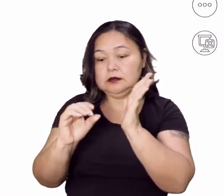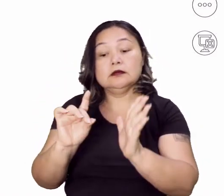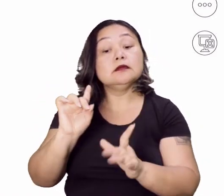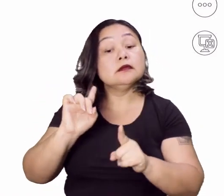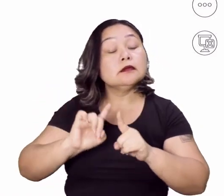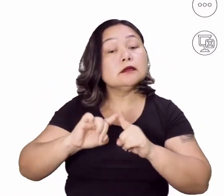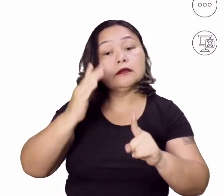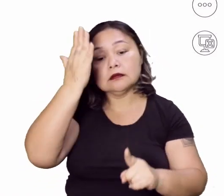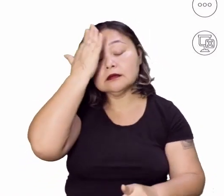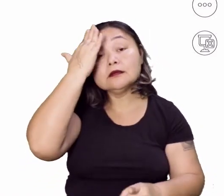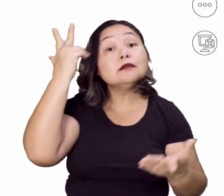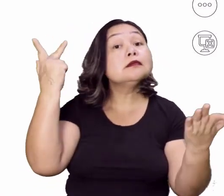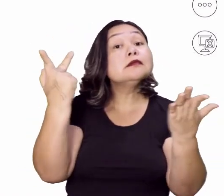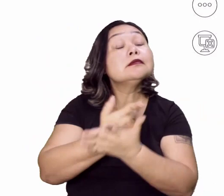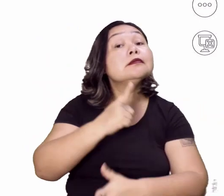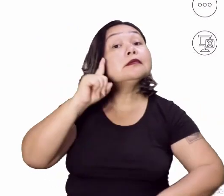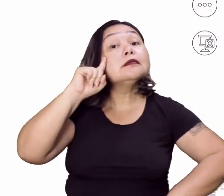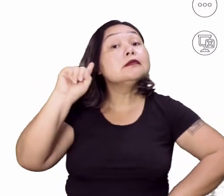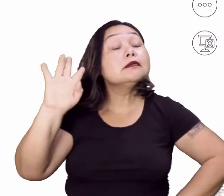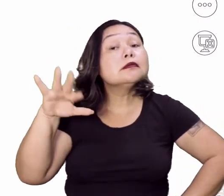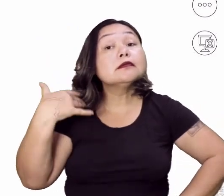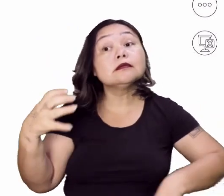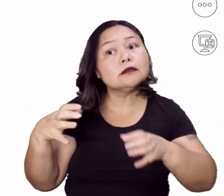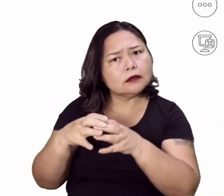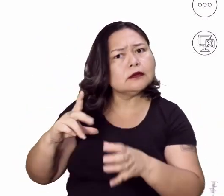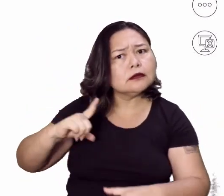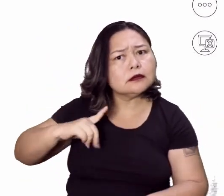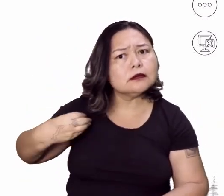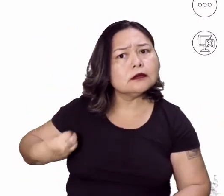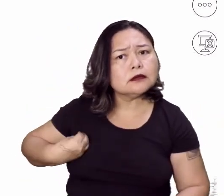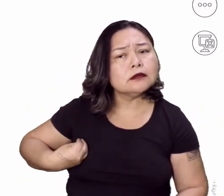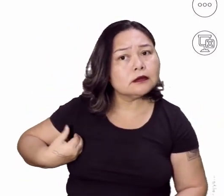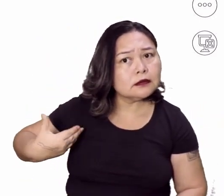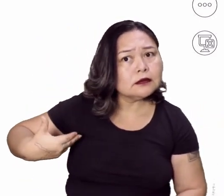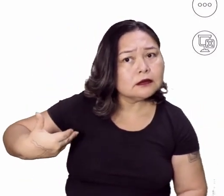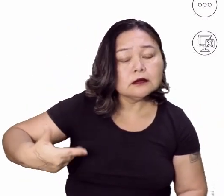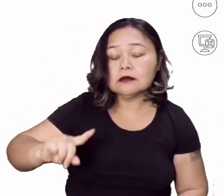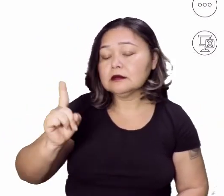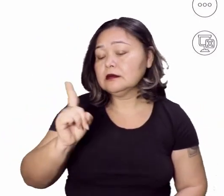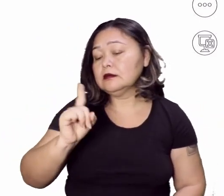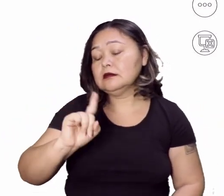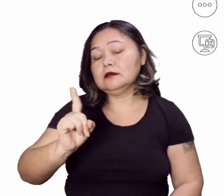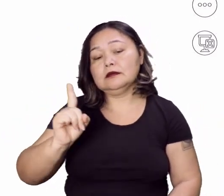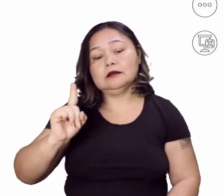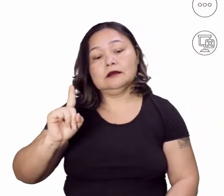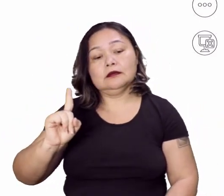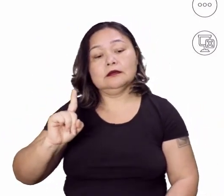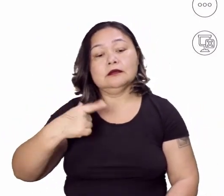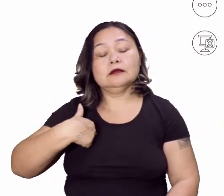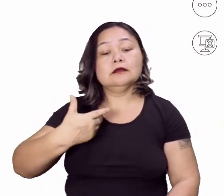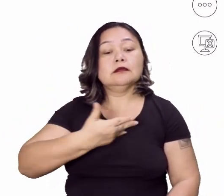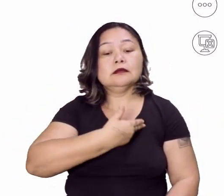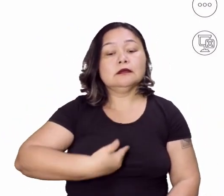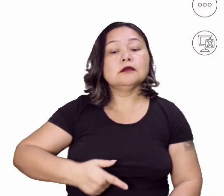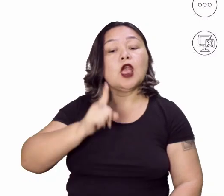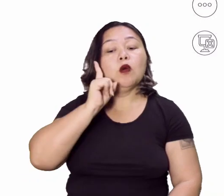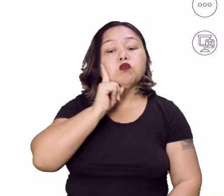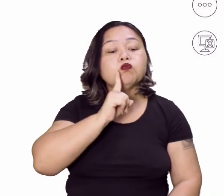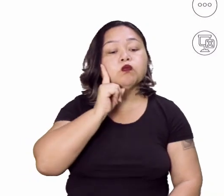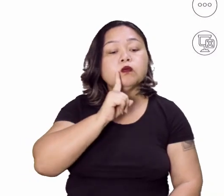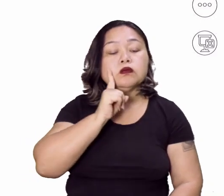Mas, vocês sabem o foi que aconteceu com ele depois? Eles ainda existem? Não, gente. Por quê? Porque o Estado americano